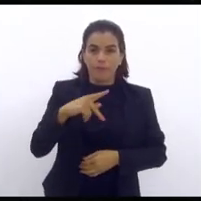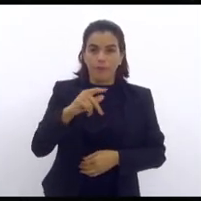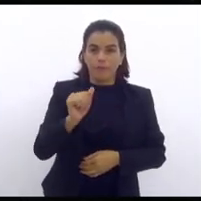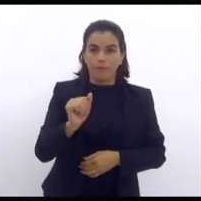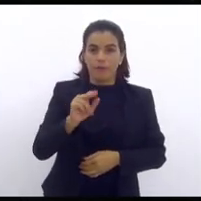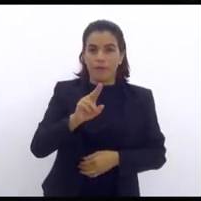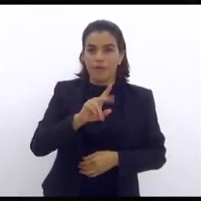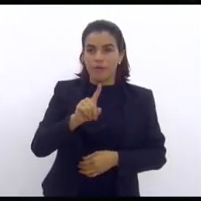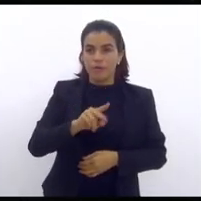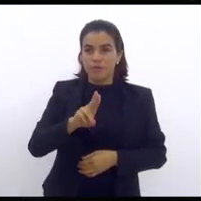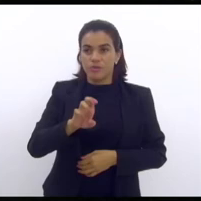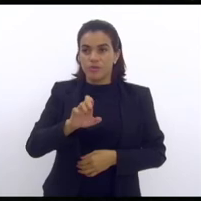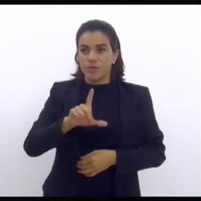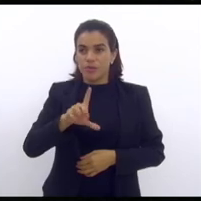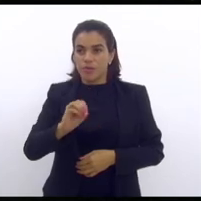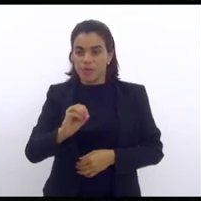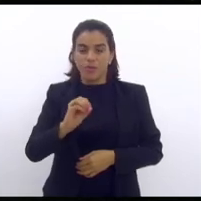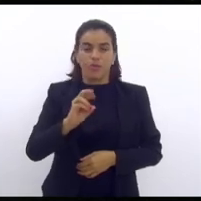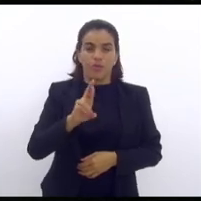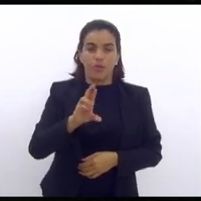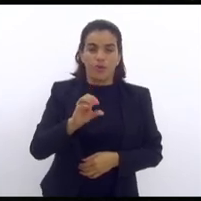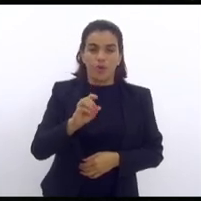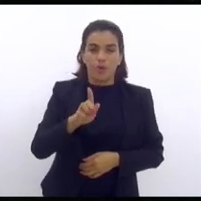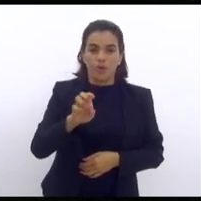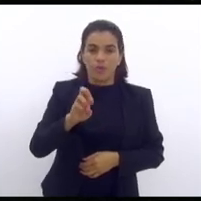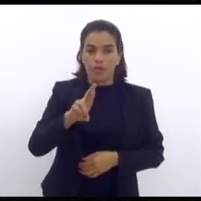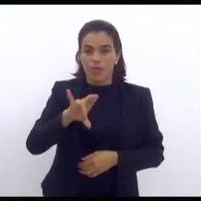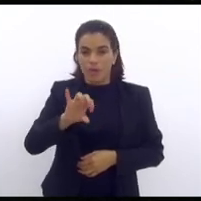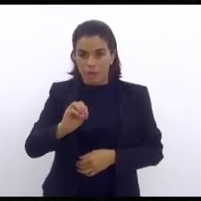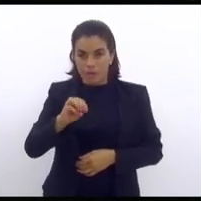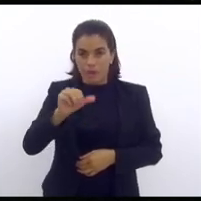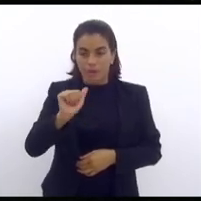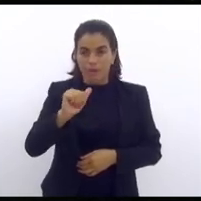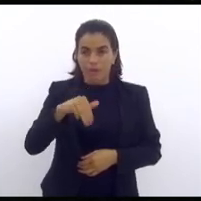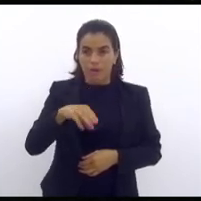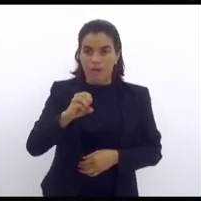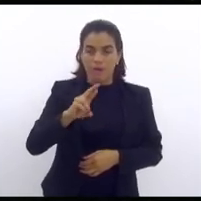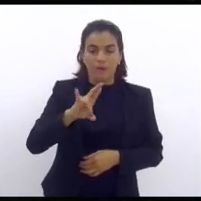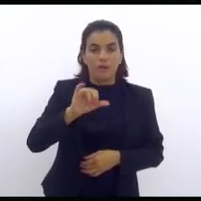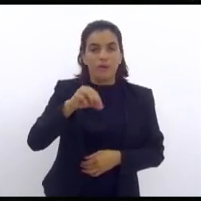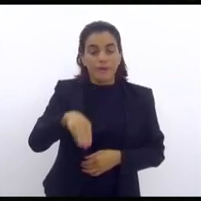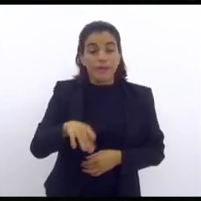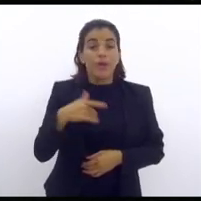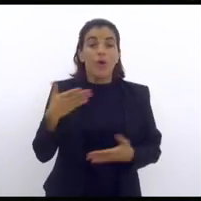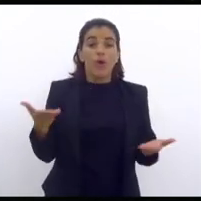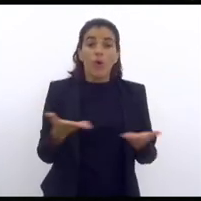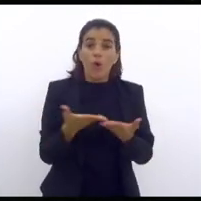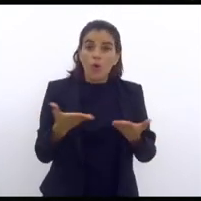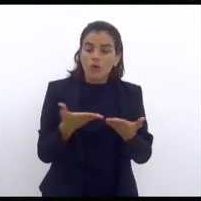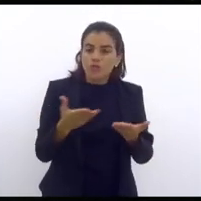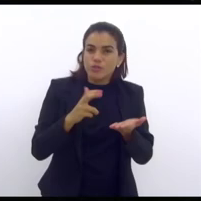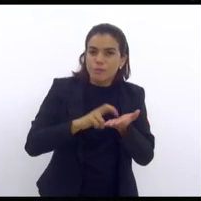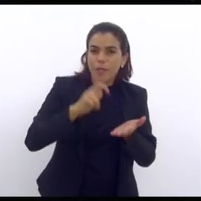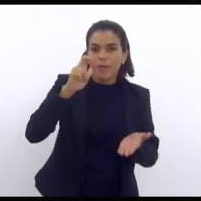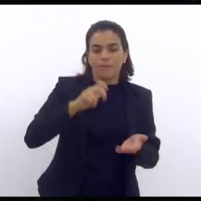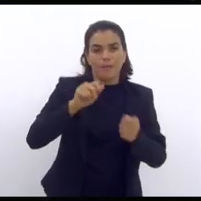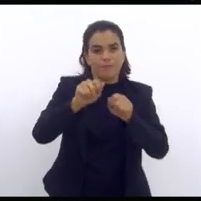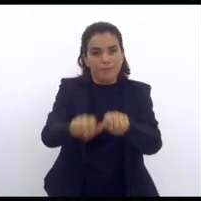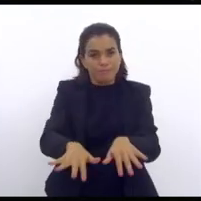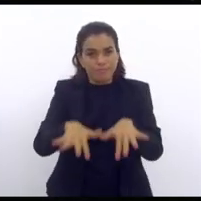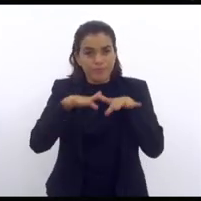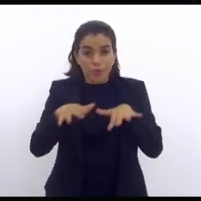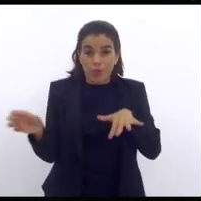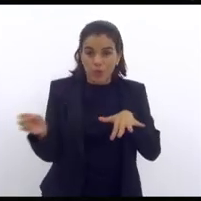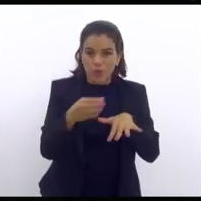Rogério Amorim, tentando encontrar soluções para o Rio de Janeiro, que é um ponto fora da curva. Hoje estávamos numa audiência com o novo